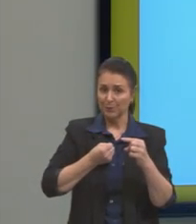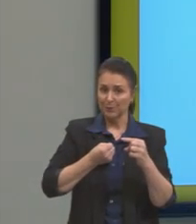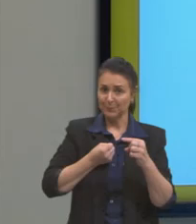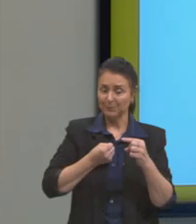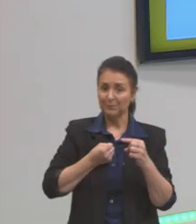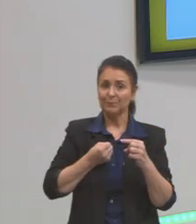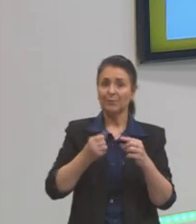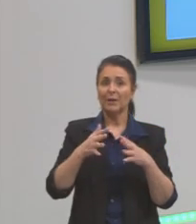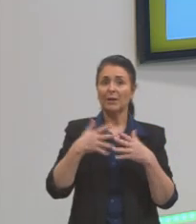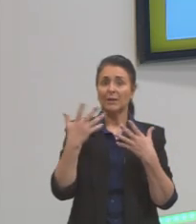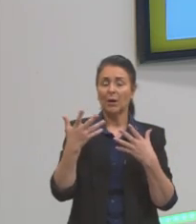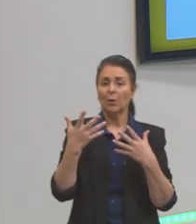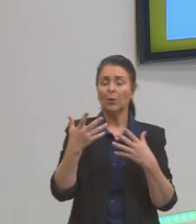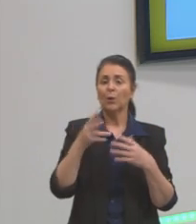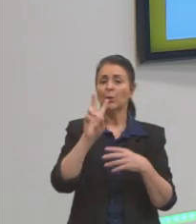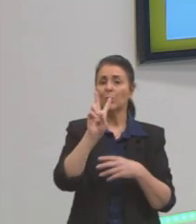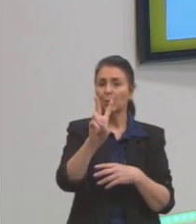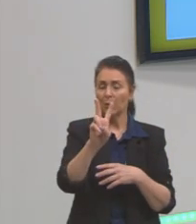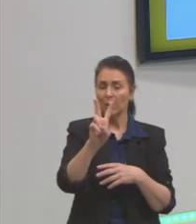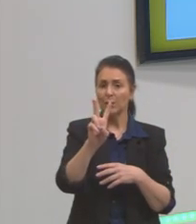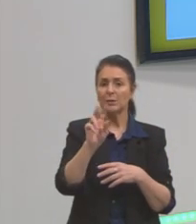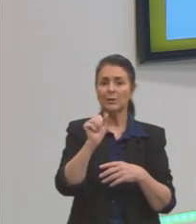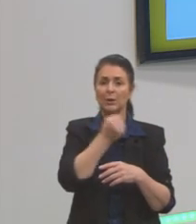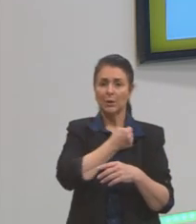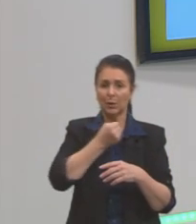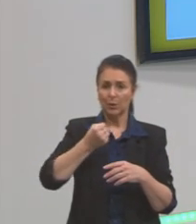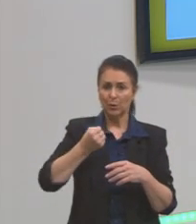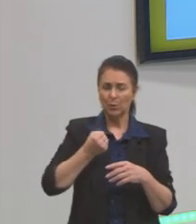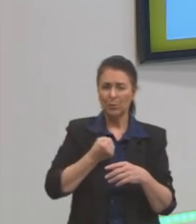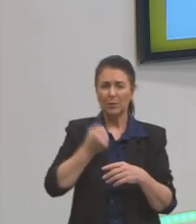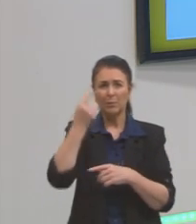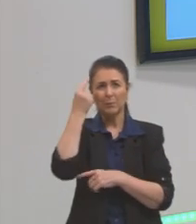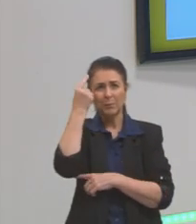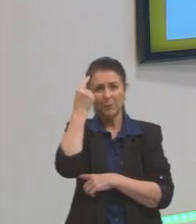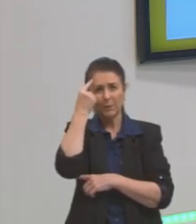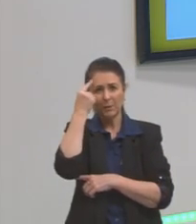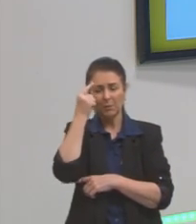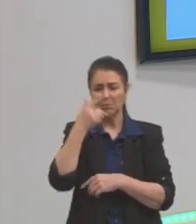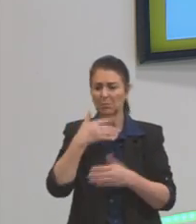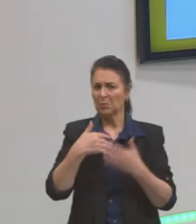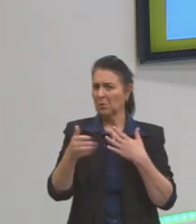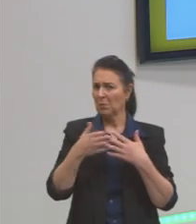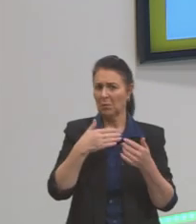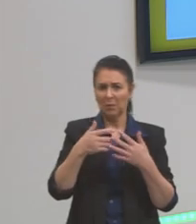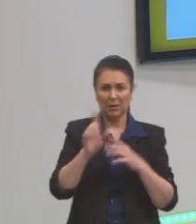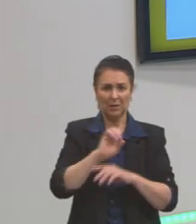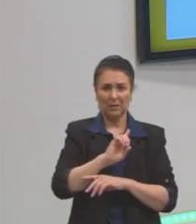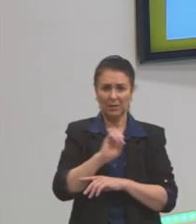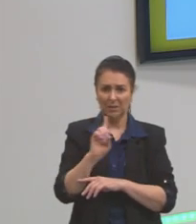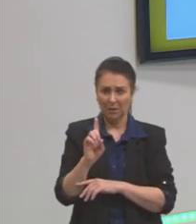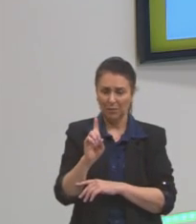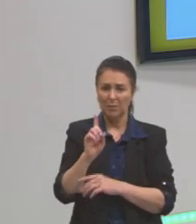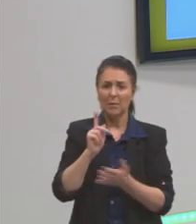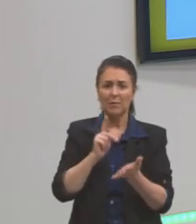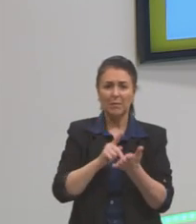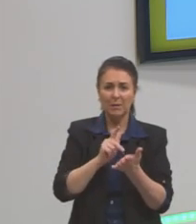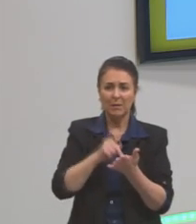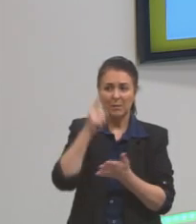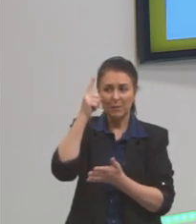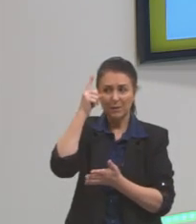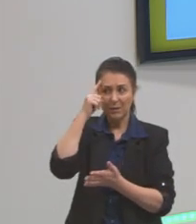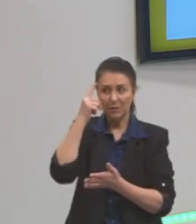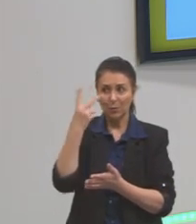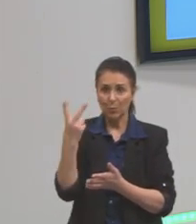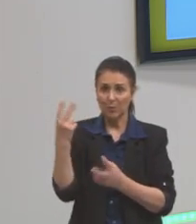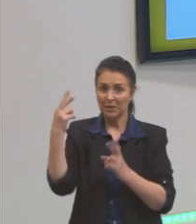a gente pensa em dois números reais aqui, não estamos pensando em dois números aleatórios, mas, na verdade, estamos pensando em duas referências,